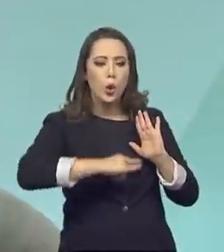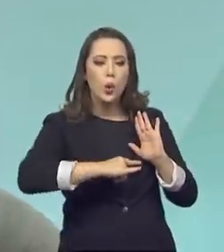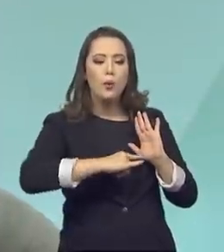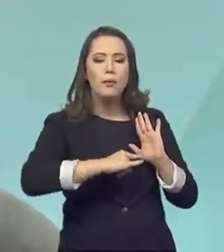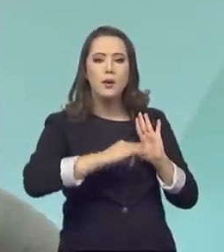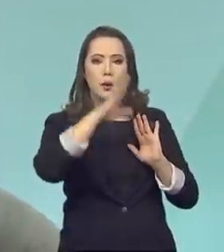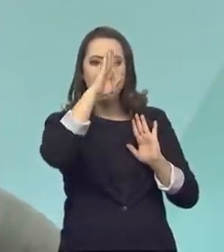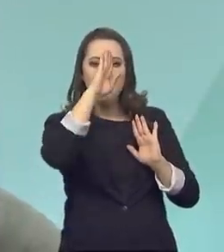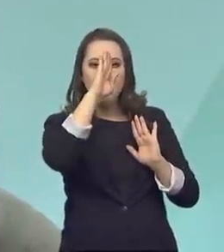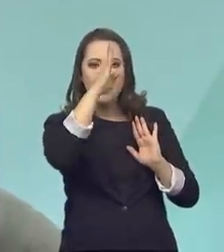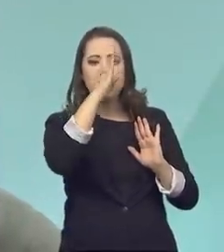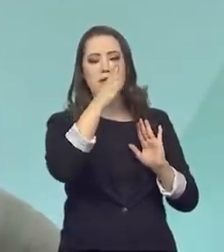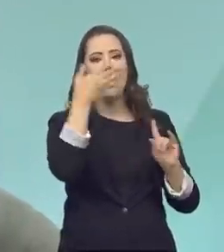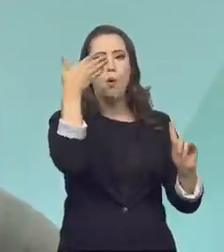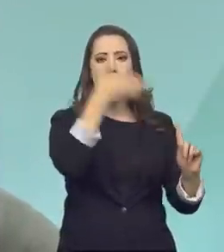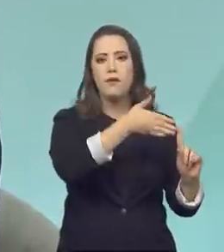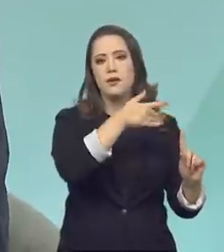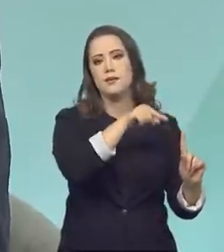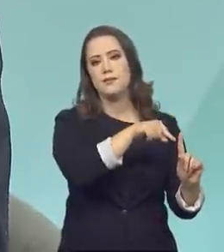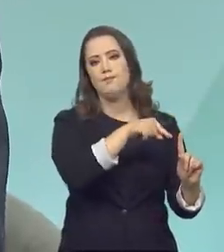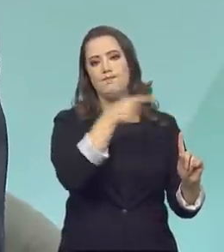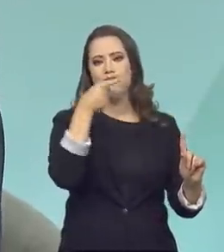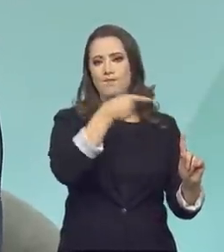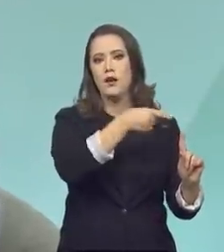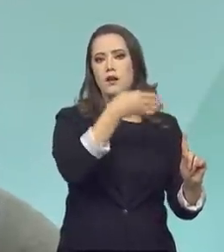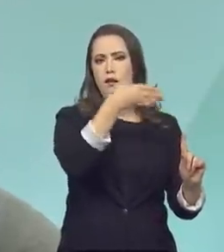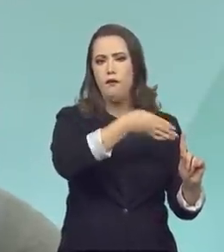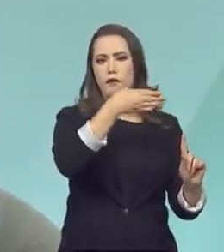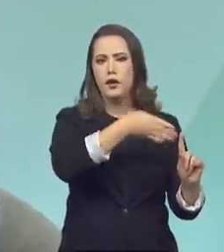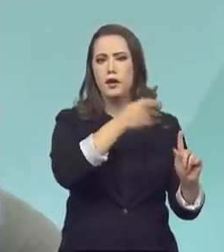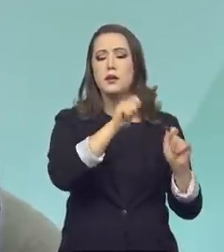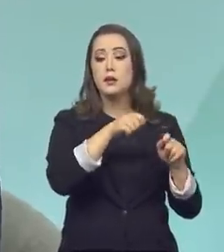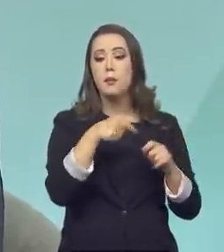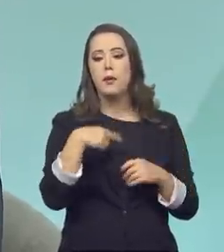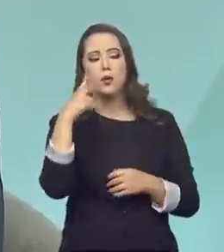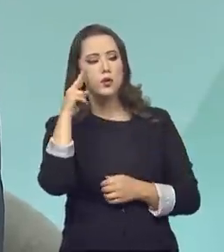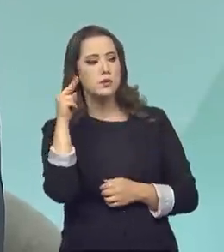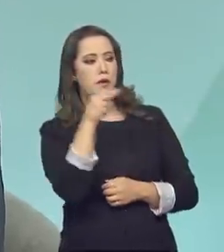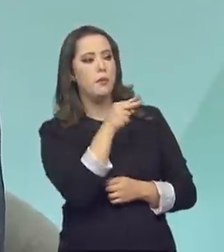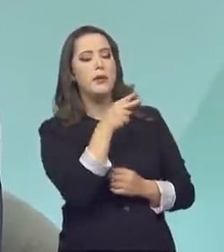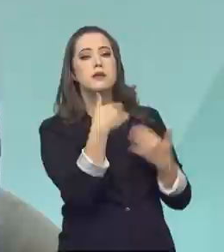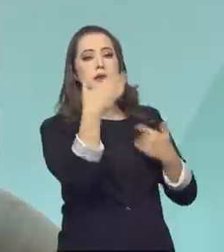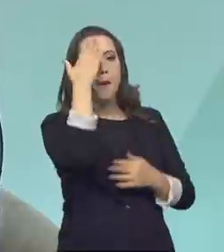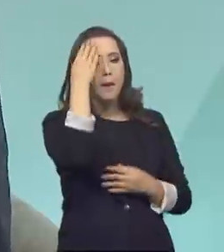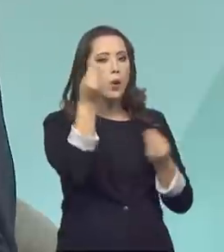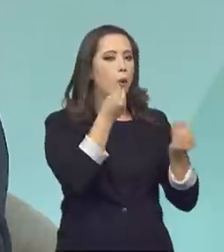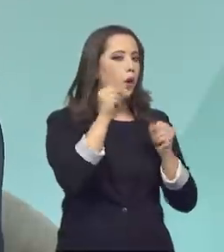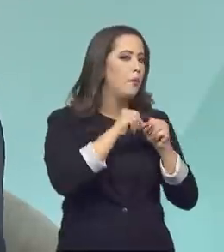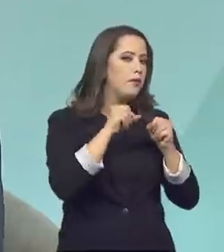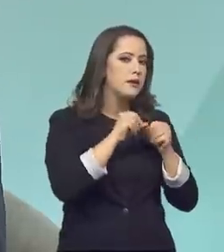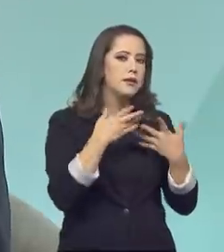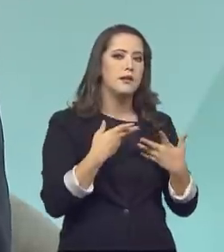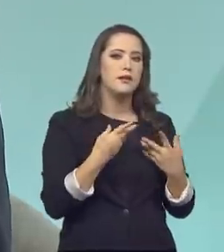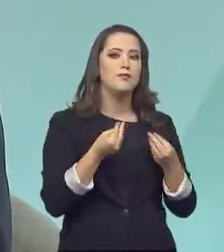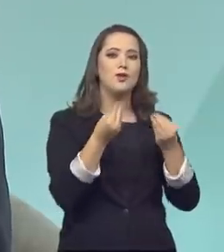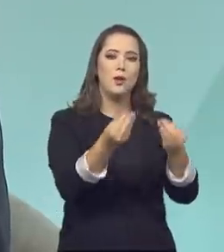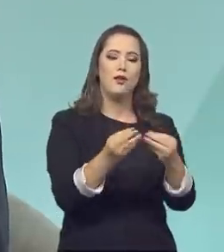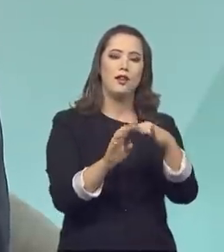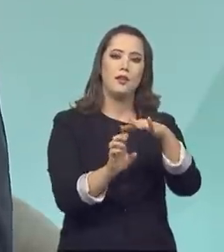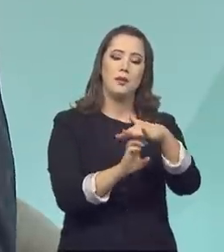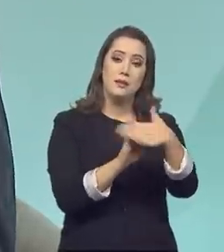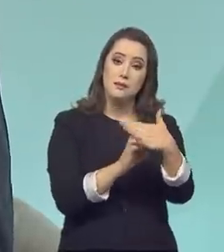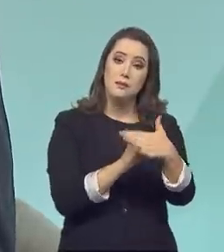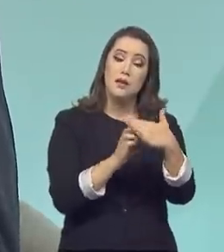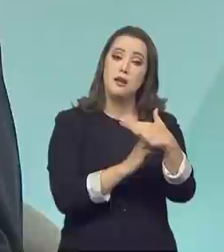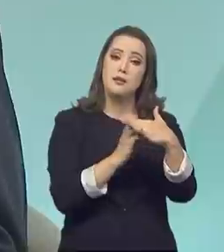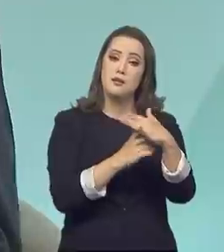mãe, vai ter um documento mãe que vai dar previsibilidade para o mercado e vai empoderar o próprio setor produtivo,